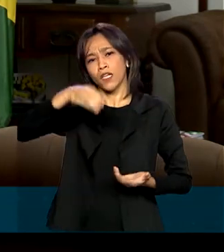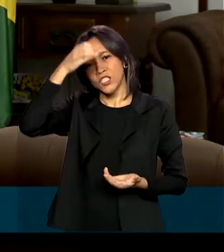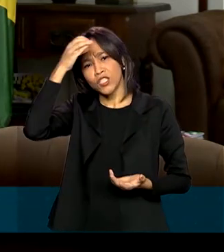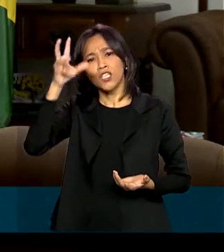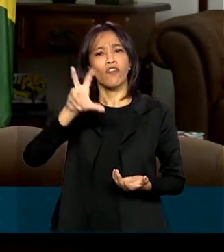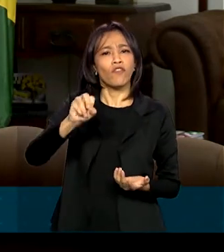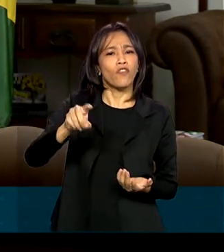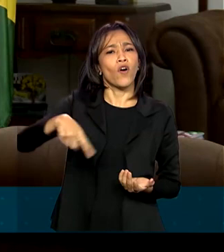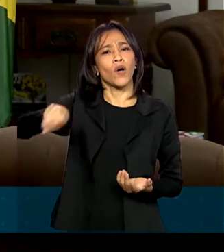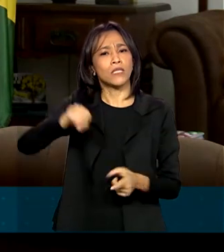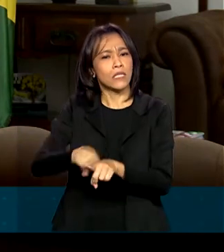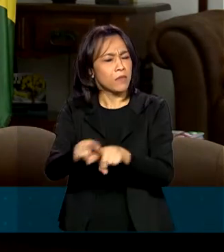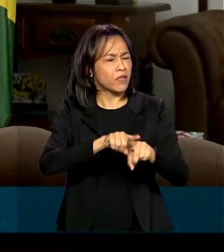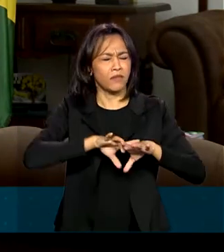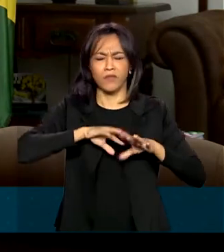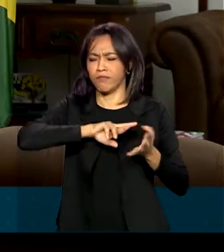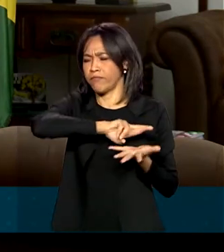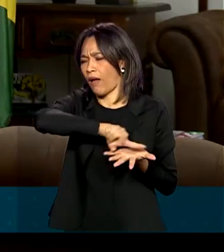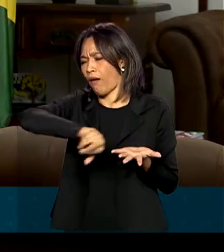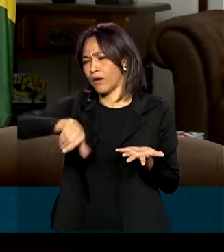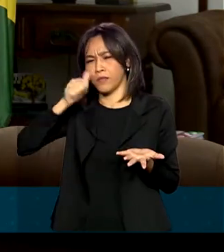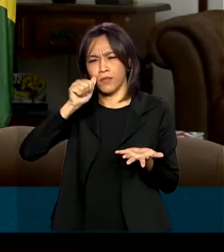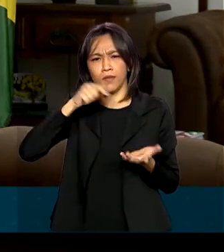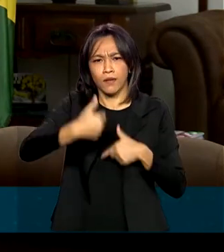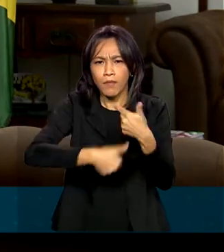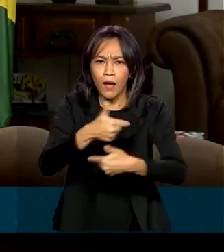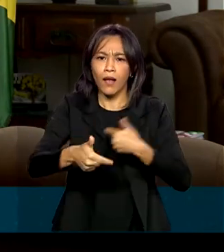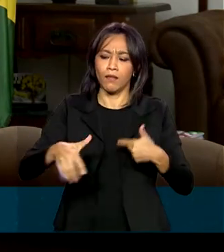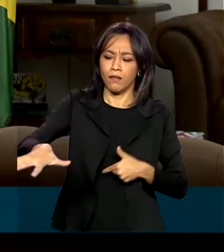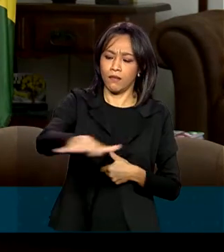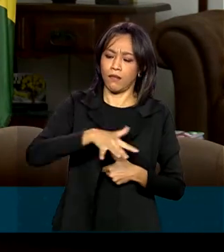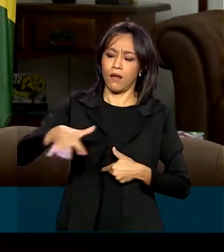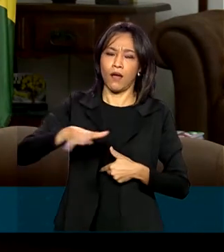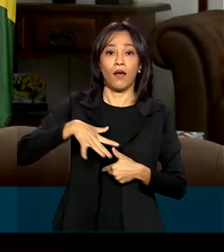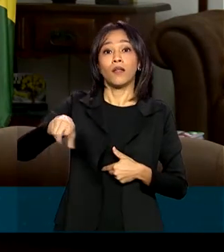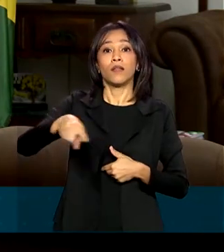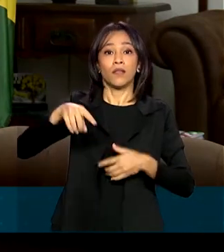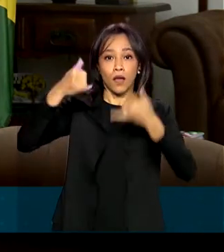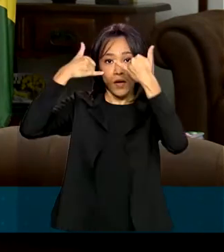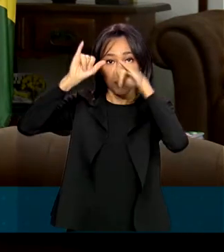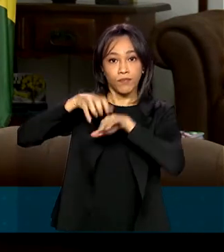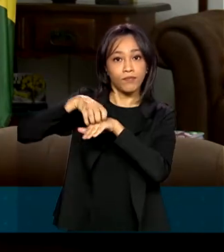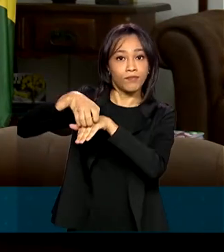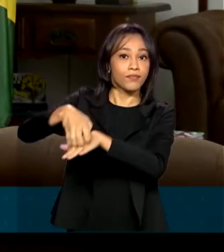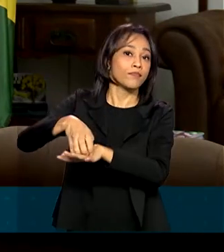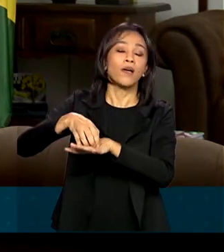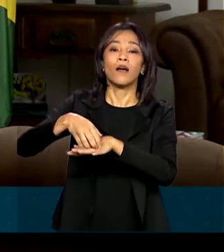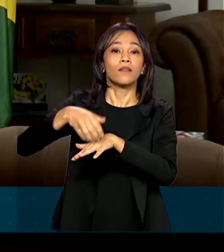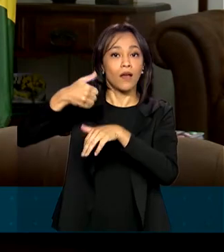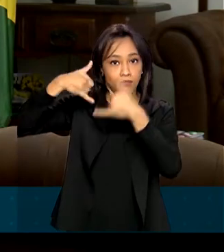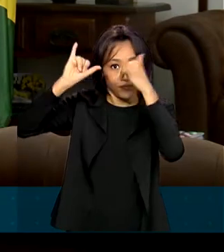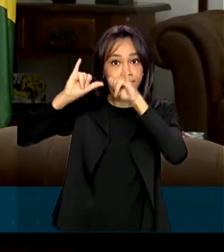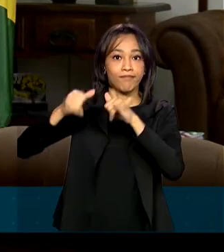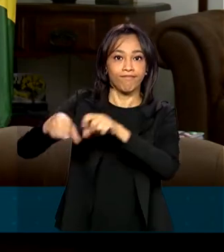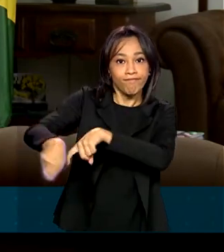irmãs, enfim, que trabalham com a agropecuária para sustentar as suas famílias. Mulheres que desafiam aí